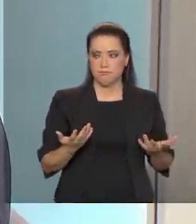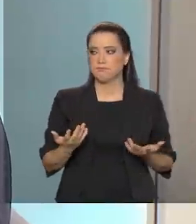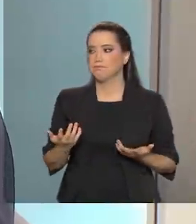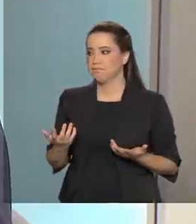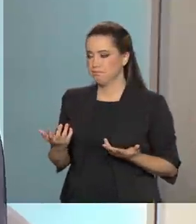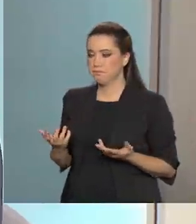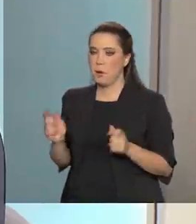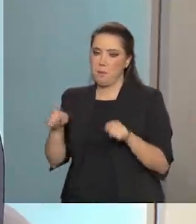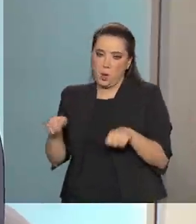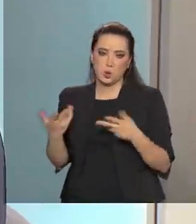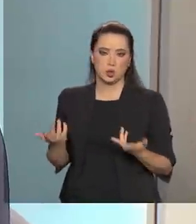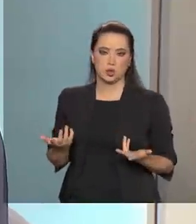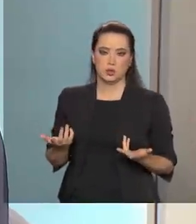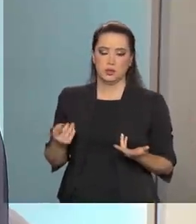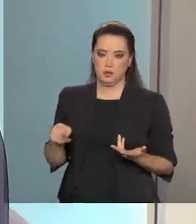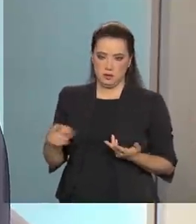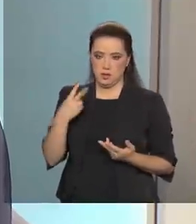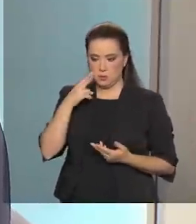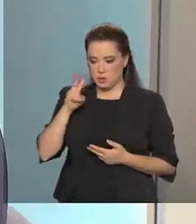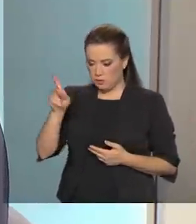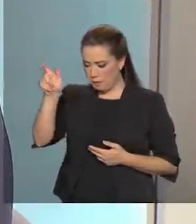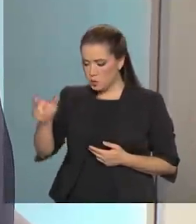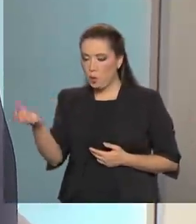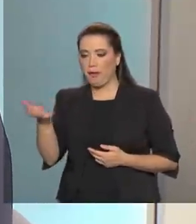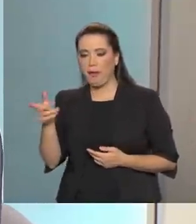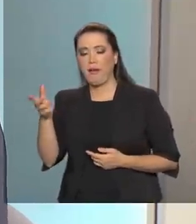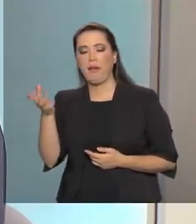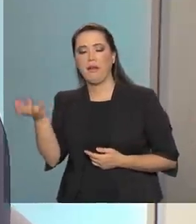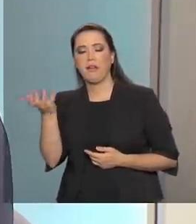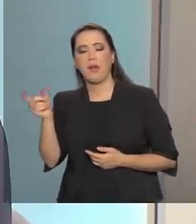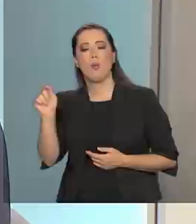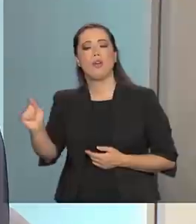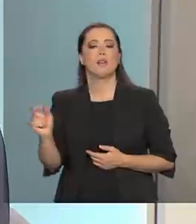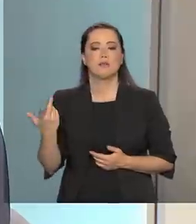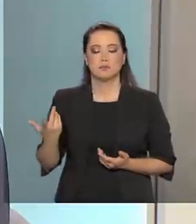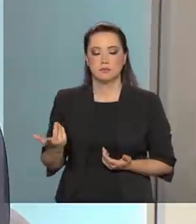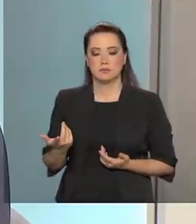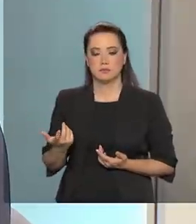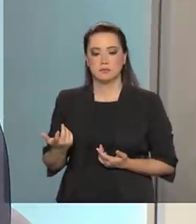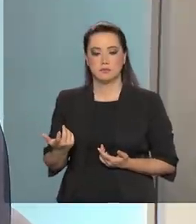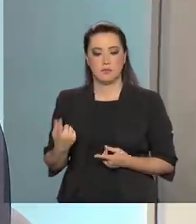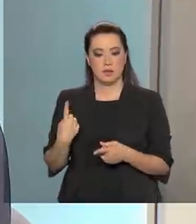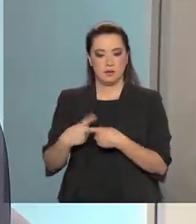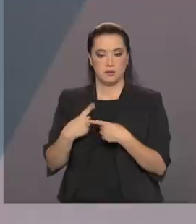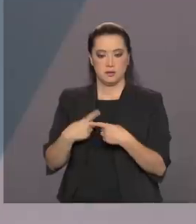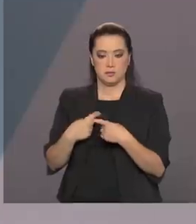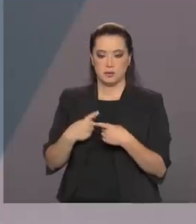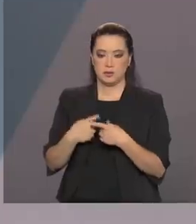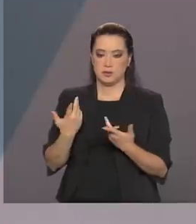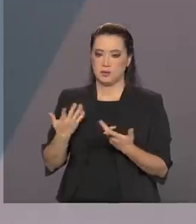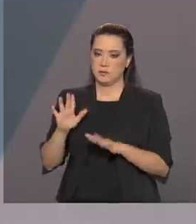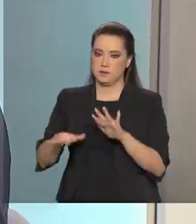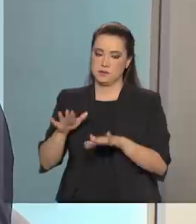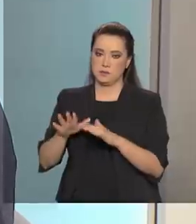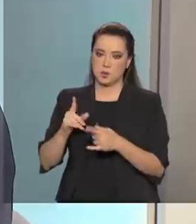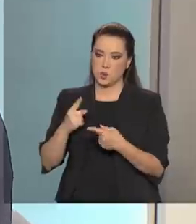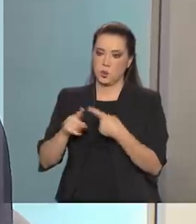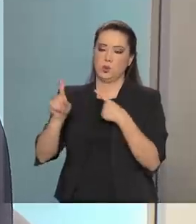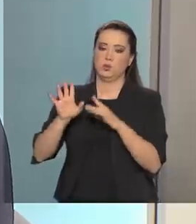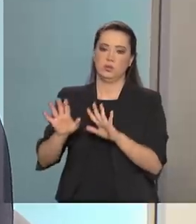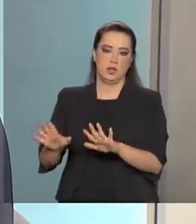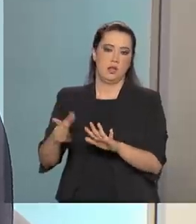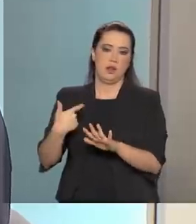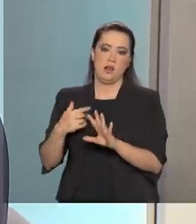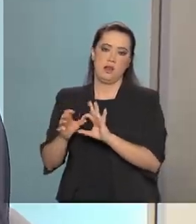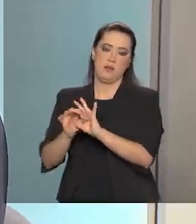Eu tenho que ver se, vamos dizer, nesse aceitar, ele não consentiu, mesmo sem